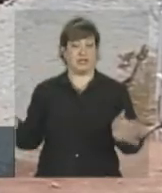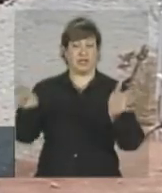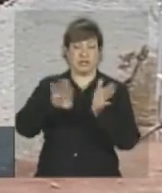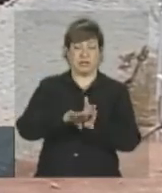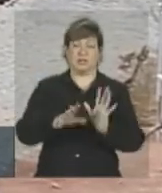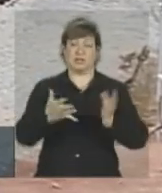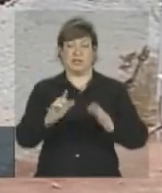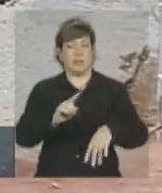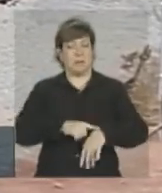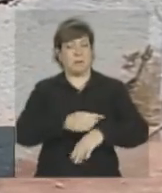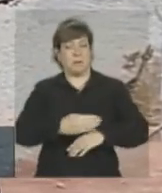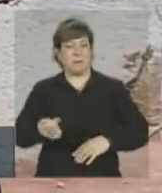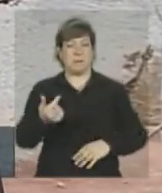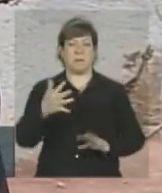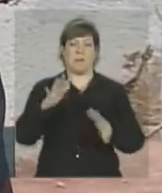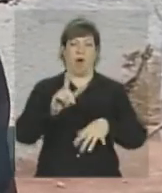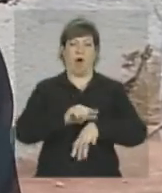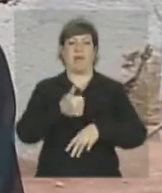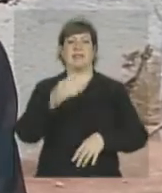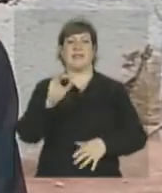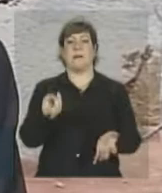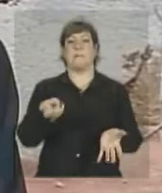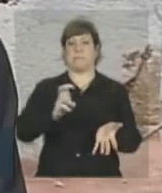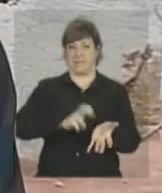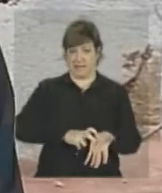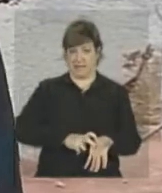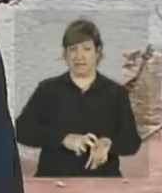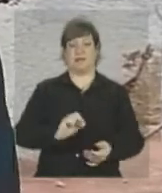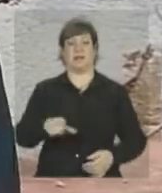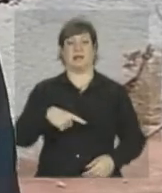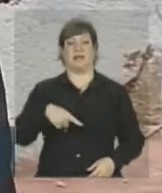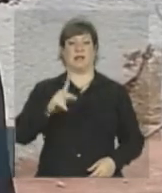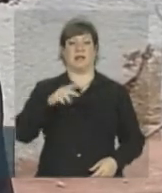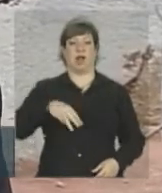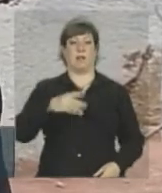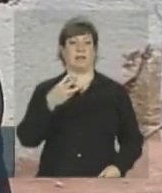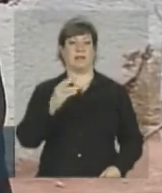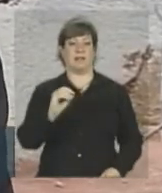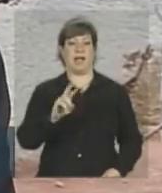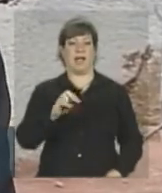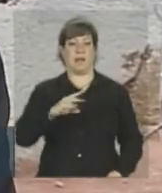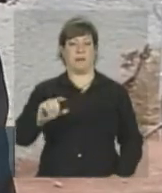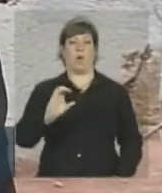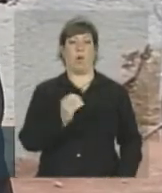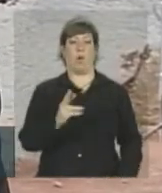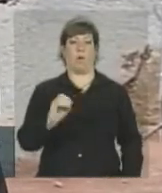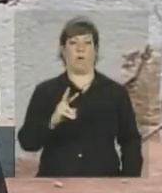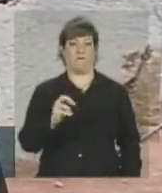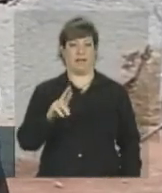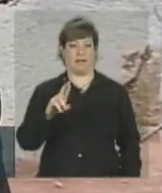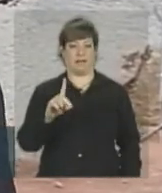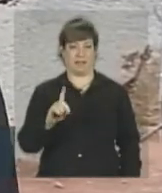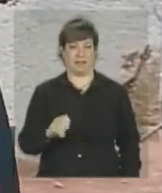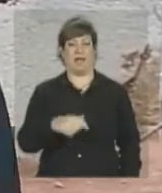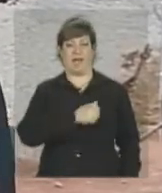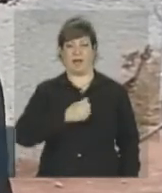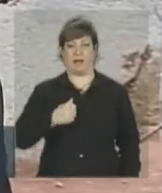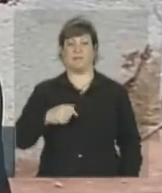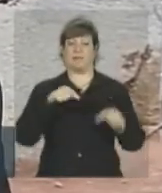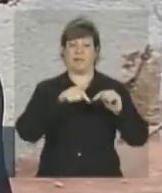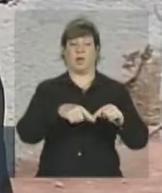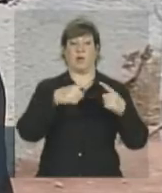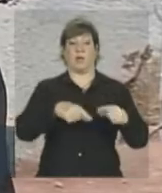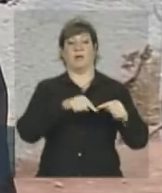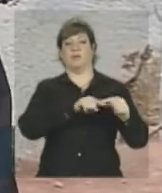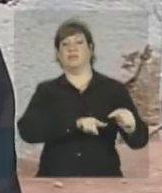prevista para, daqui a pouco, por volta de 10 horas da manhã, no quilômetro 30 do ramal Ouro Verde, em Anápolis. E de lá, ela